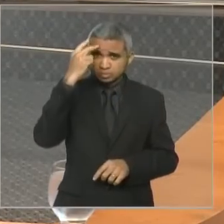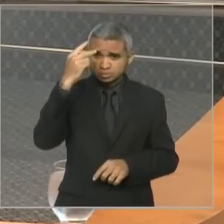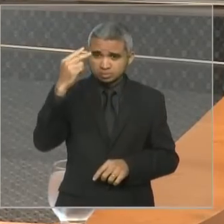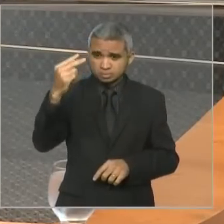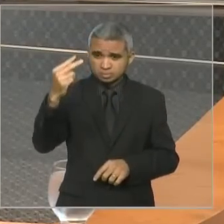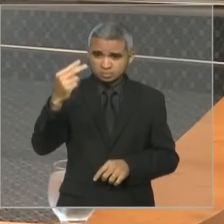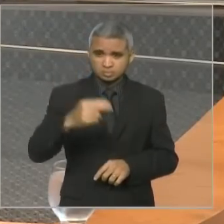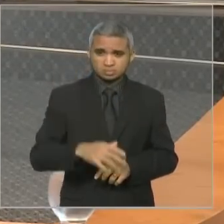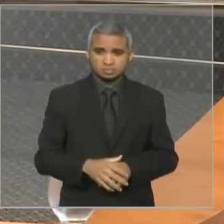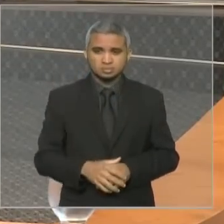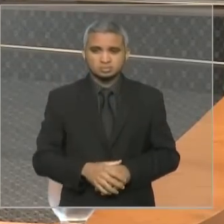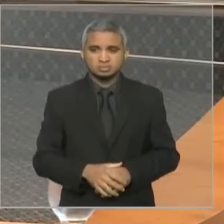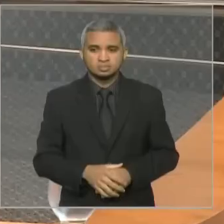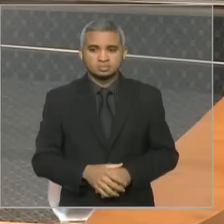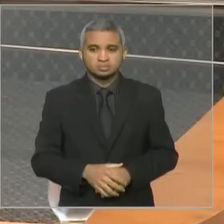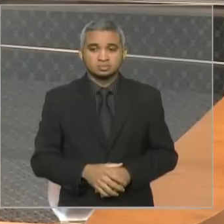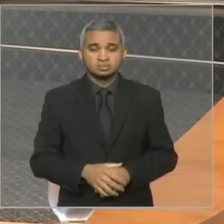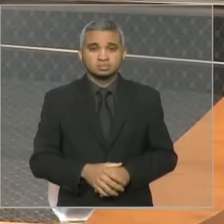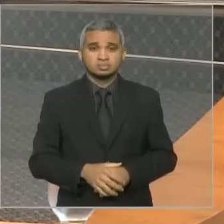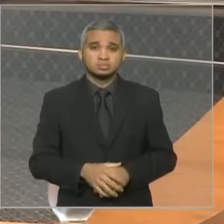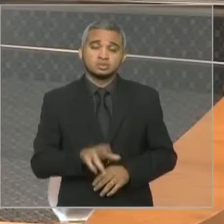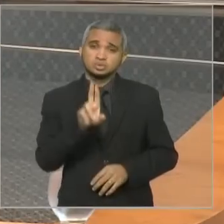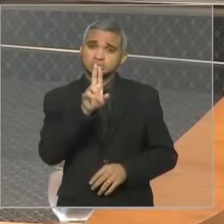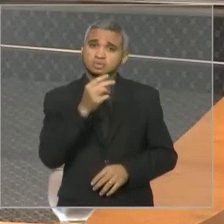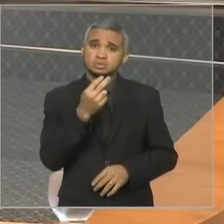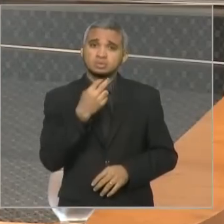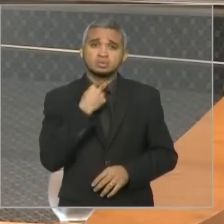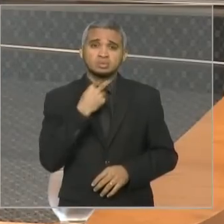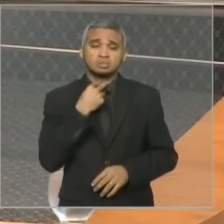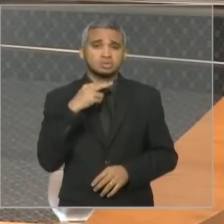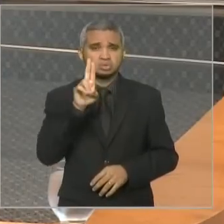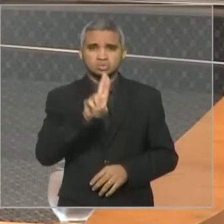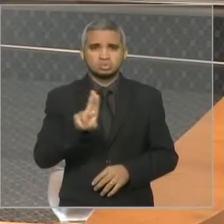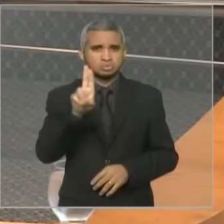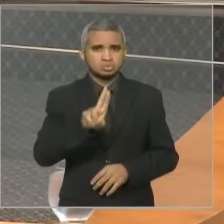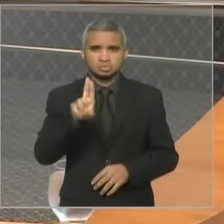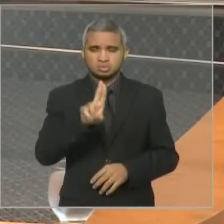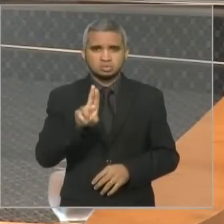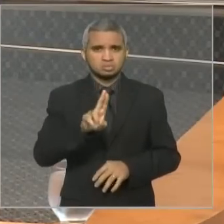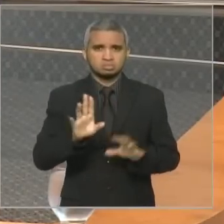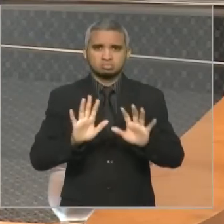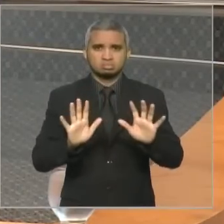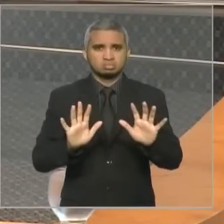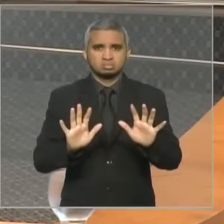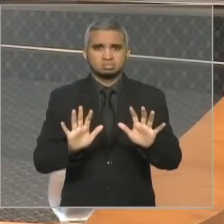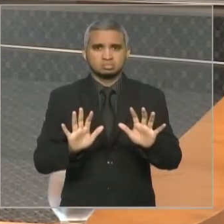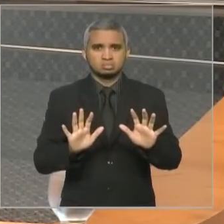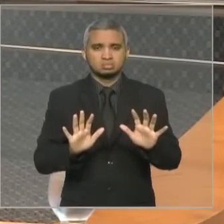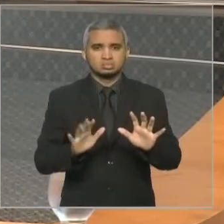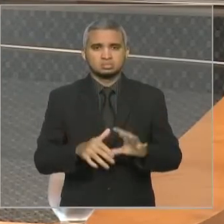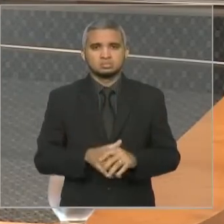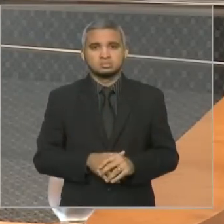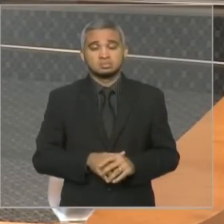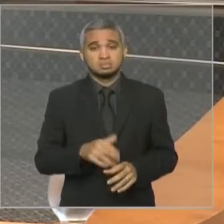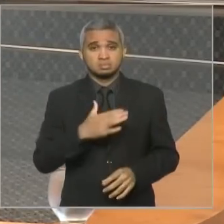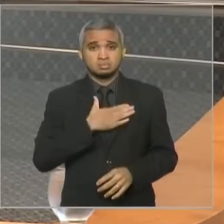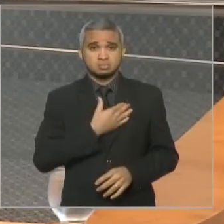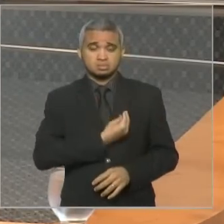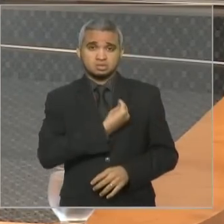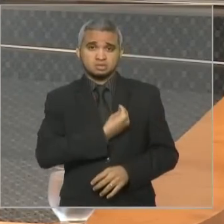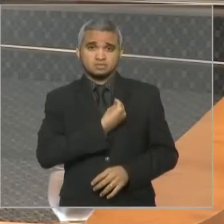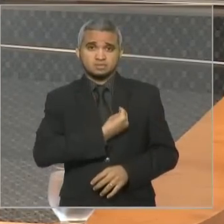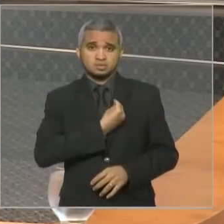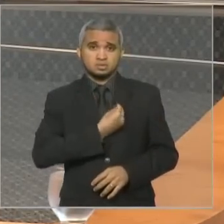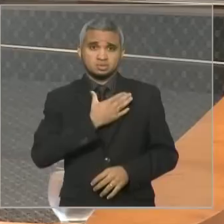eu diria para você se usufruir disso na delegacia, eu não respondo. Você pode dizer que minha vida e meu CPF eu não respondo